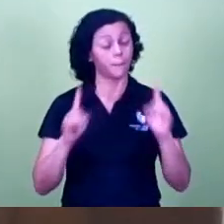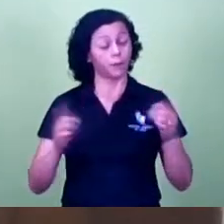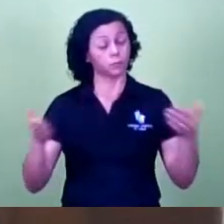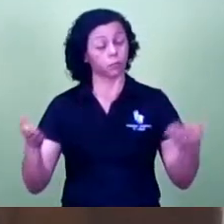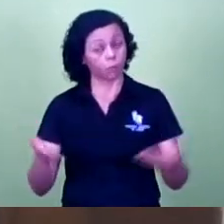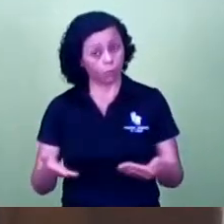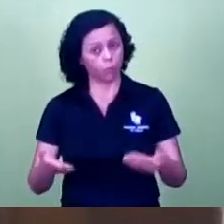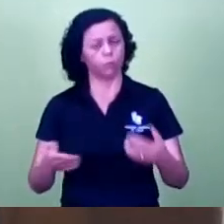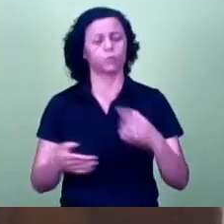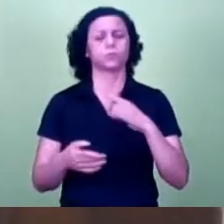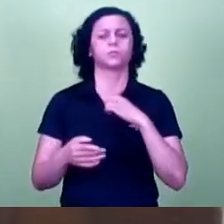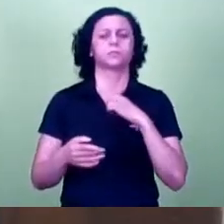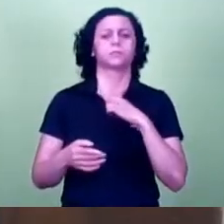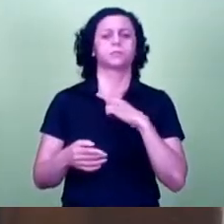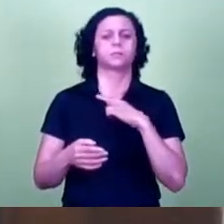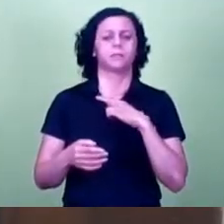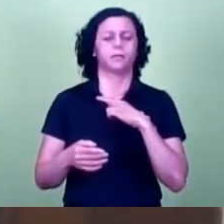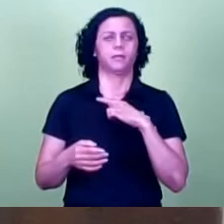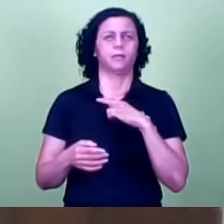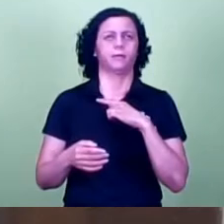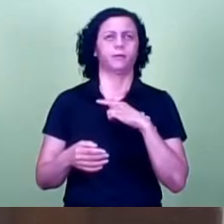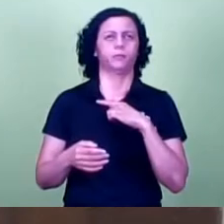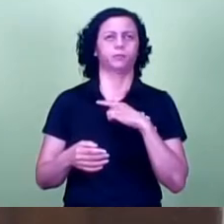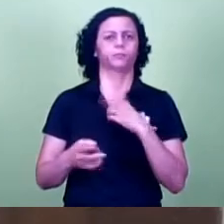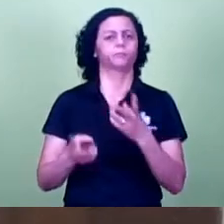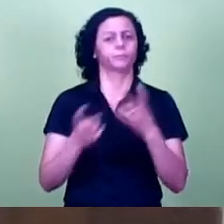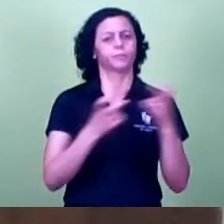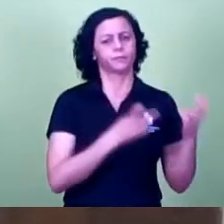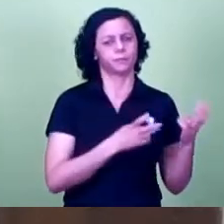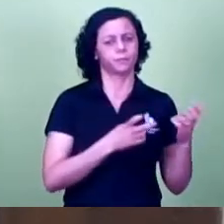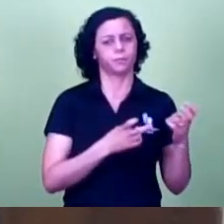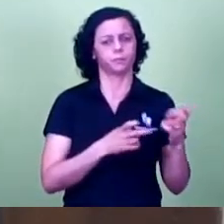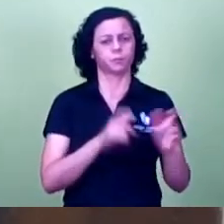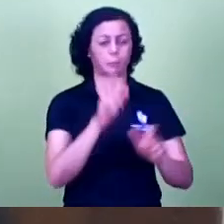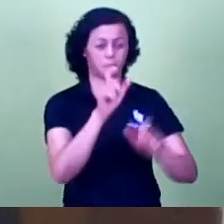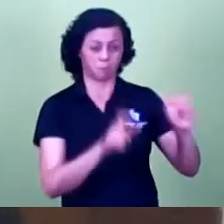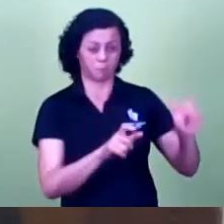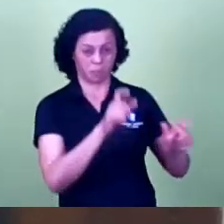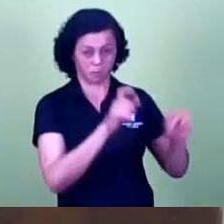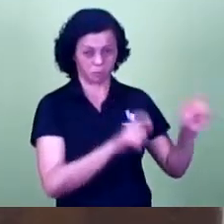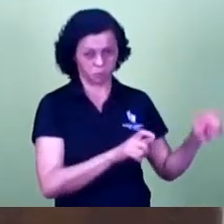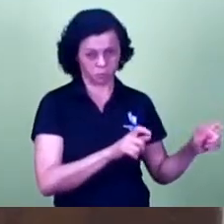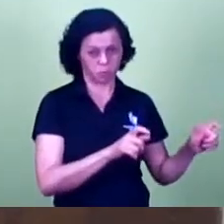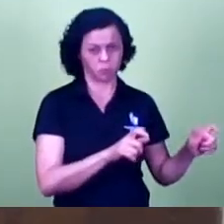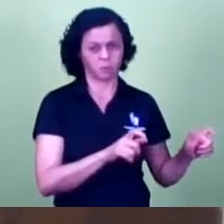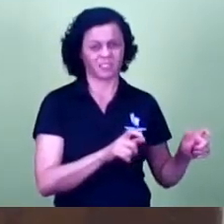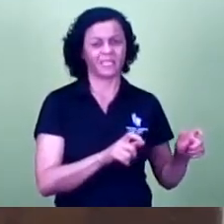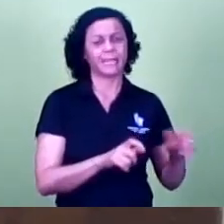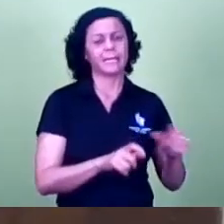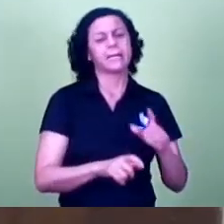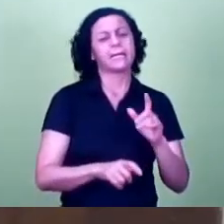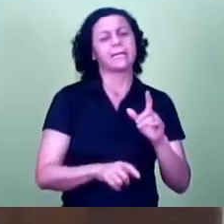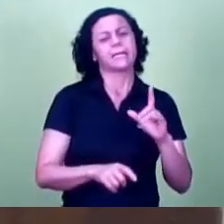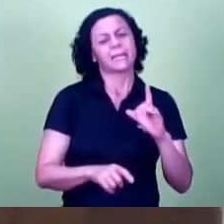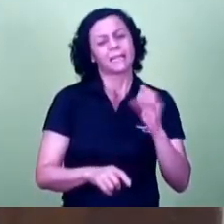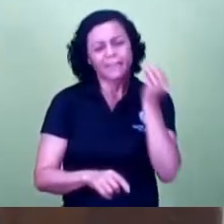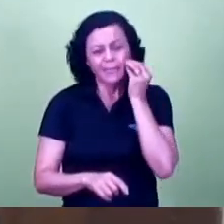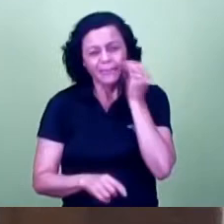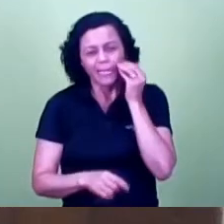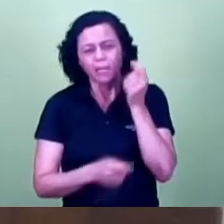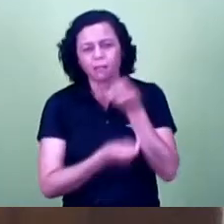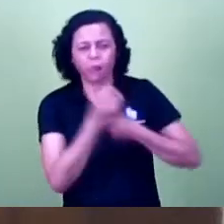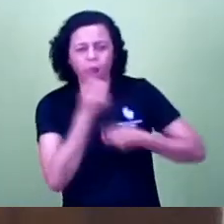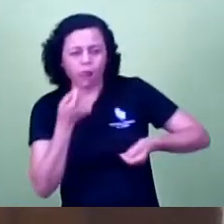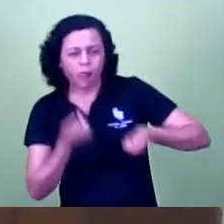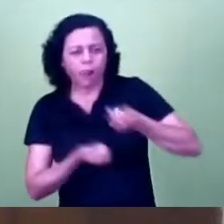enfrentado pessoas que ficam o dia inteiro tentando burlar de alguma forma entrar com empresas em várias cidades do país e